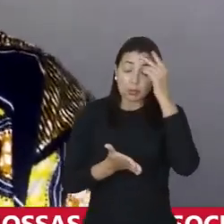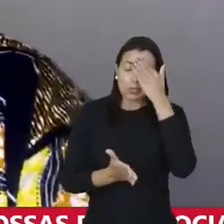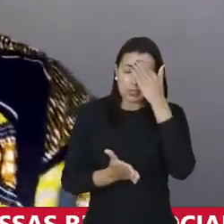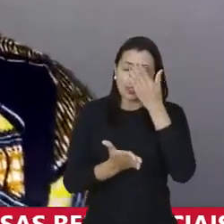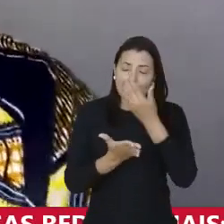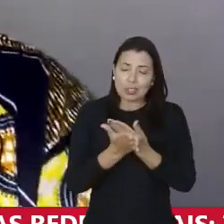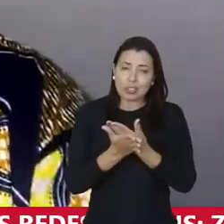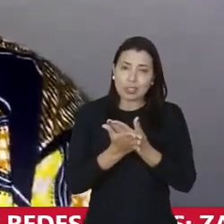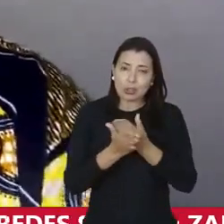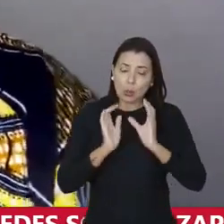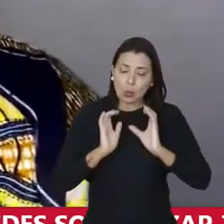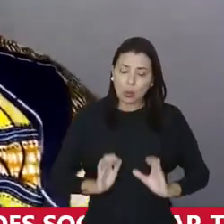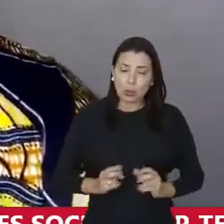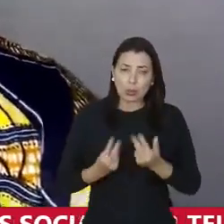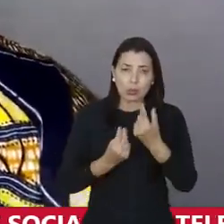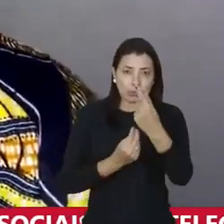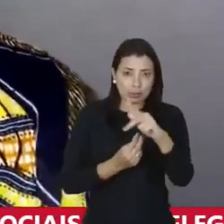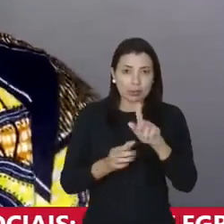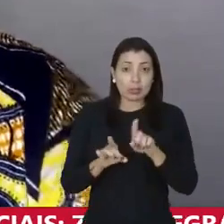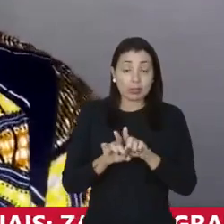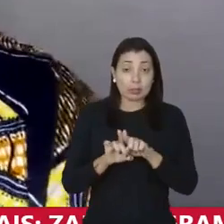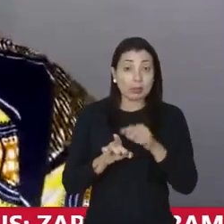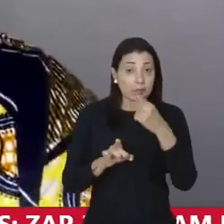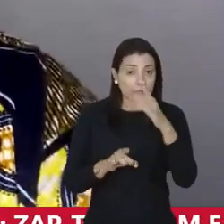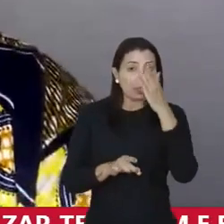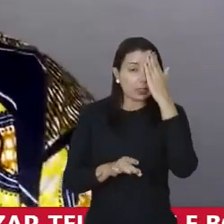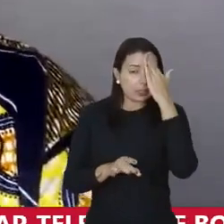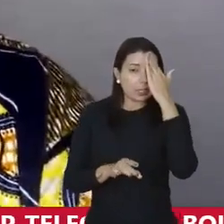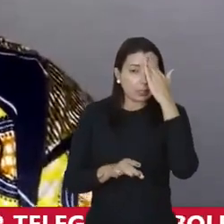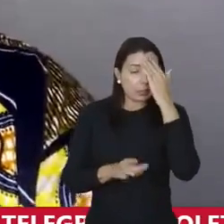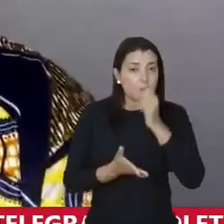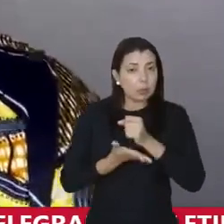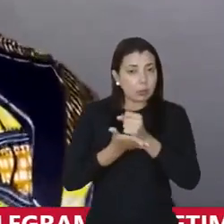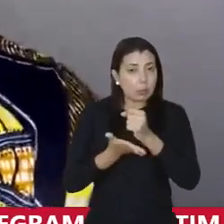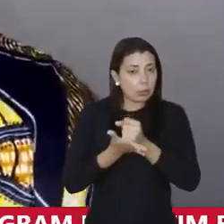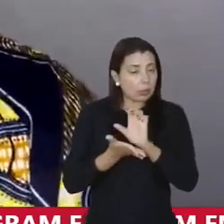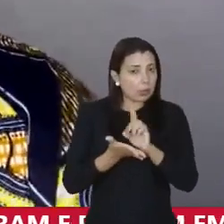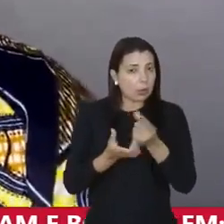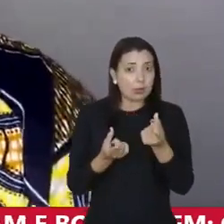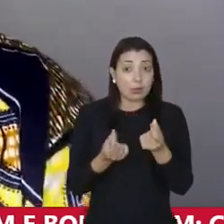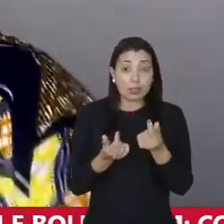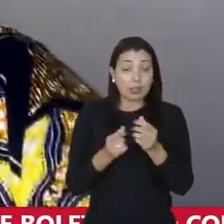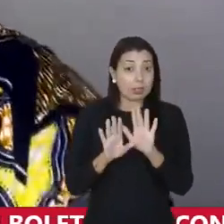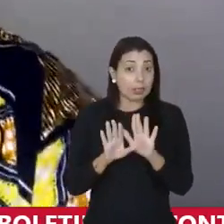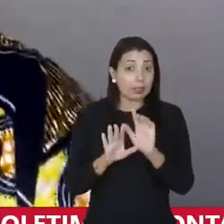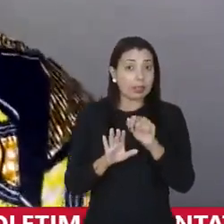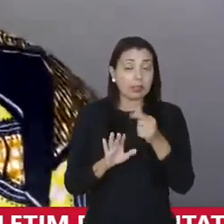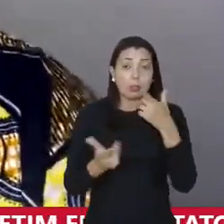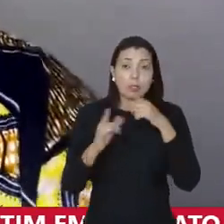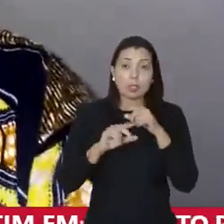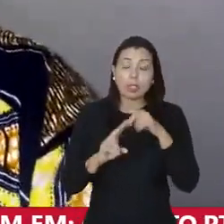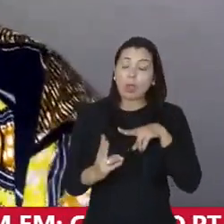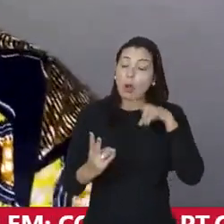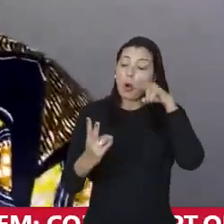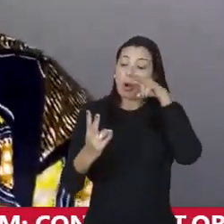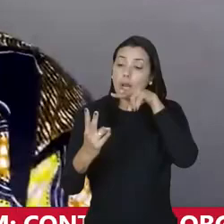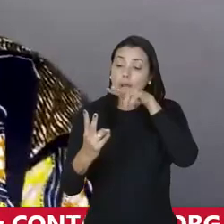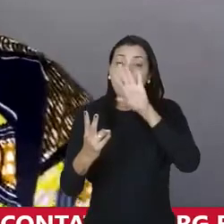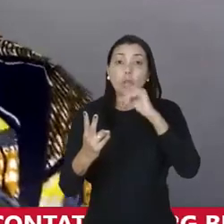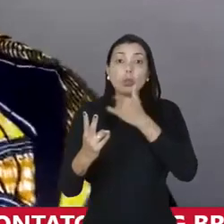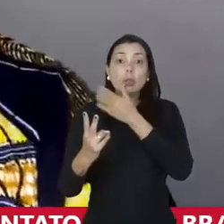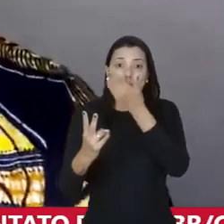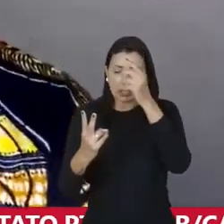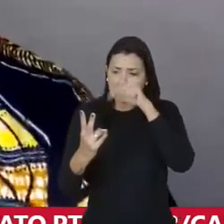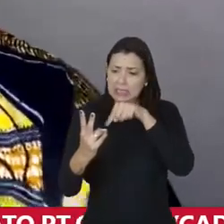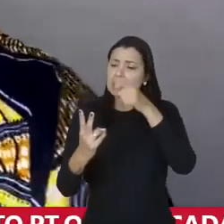acreditam em corpos como meu, como você, Matos. E você sabe que o apoio às vezes não é só financeiro. É conseguir olhar no olho dos nossos